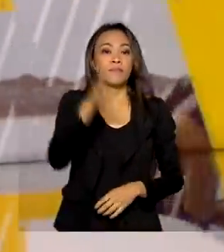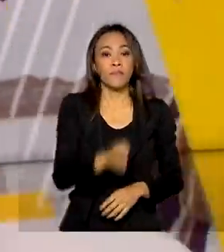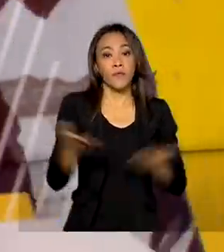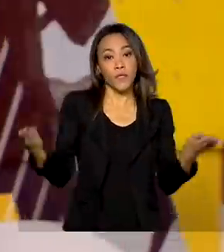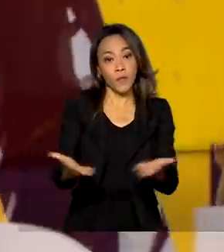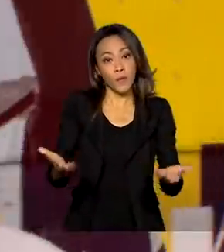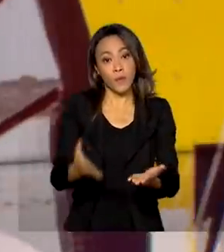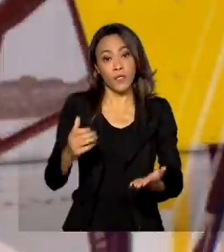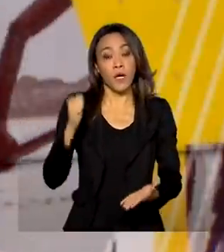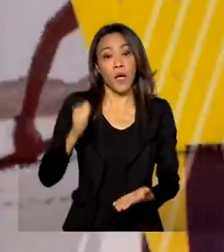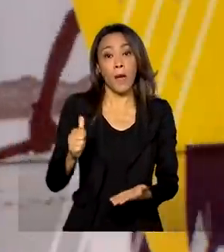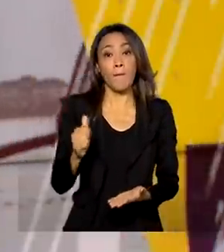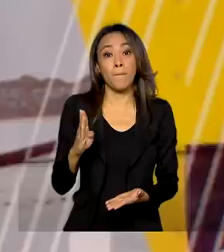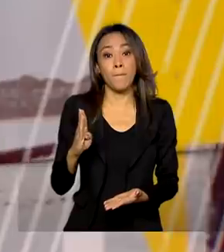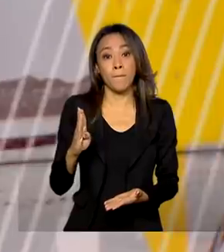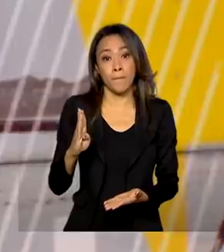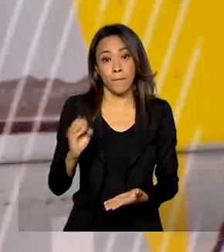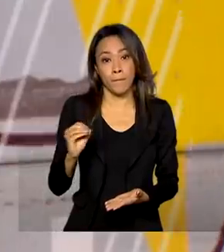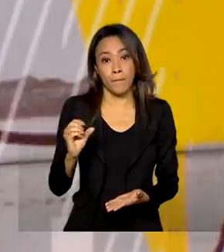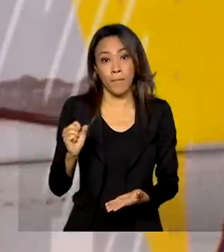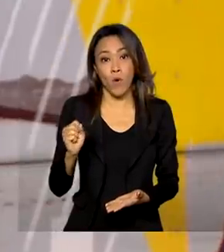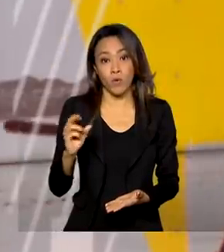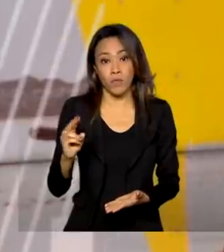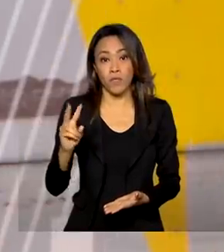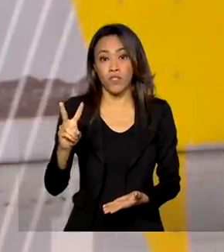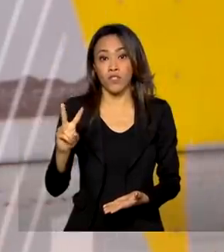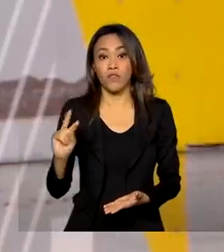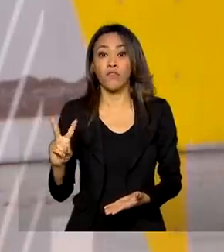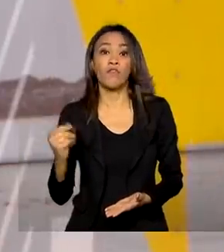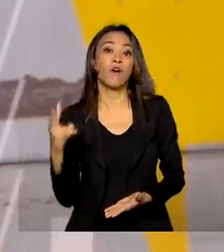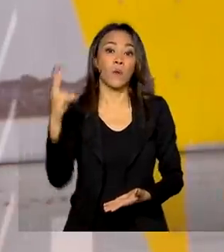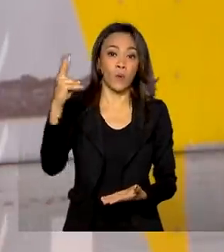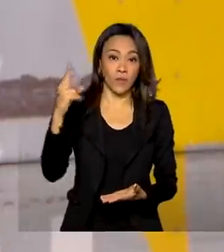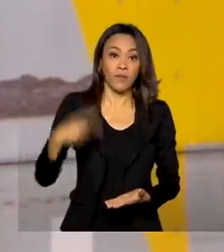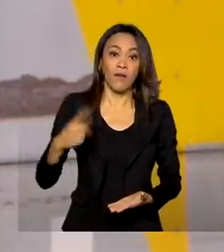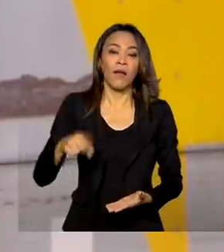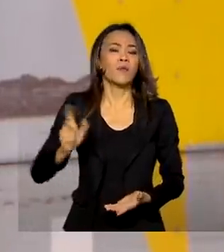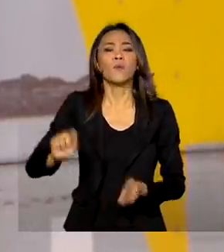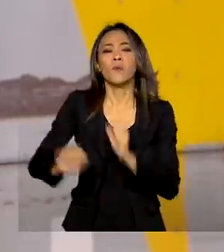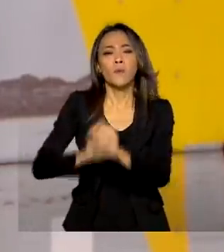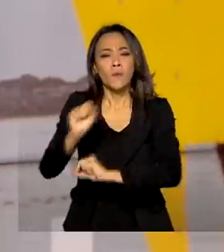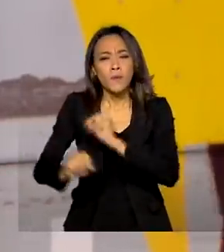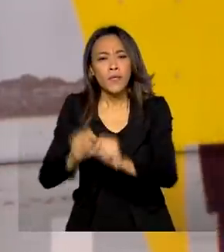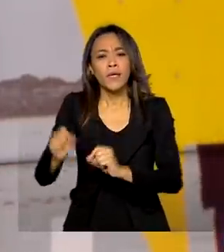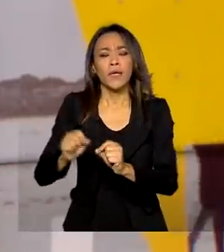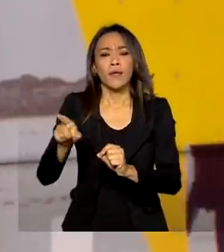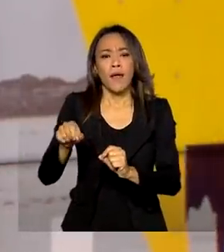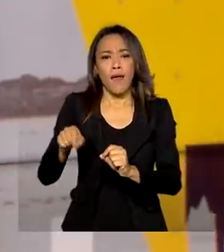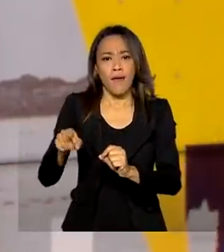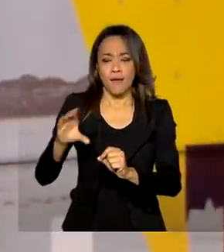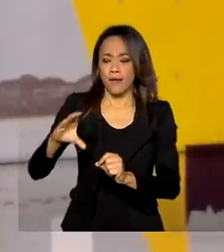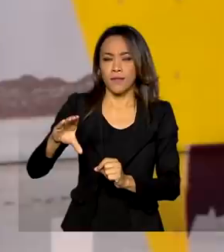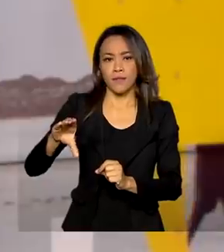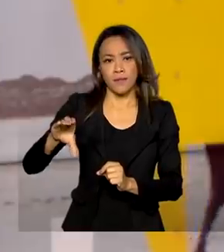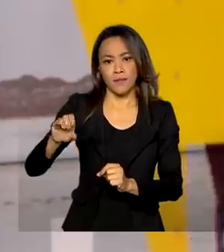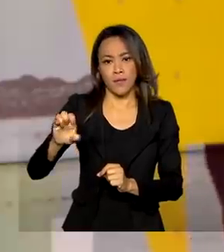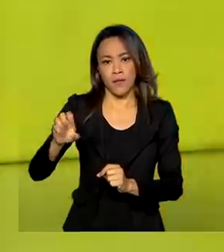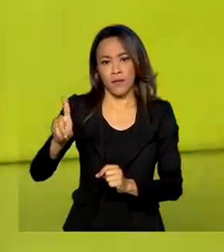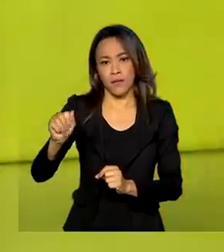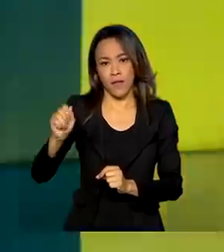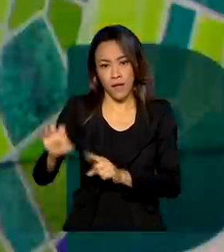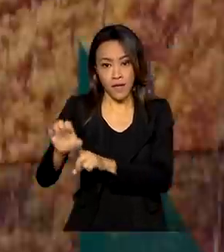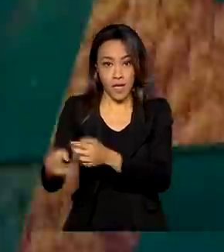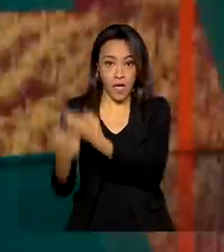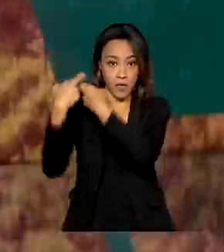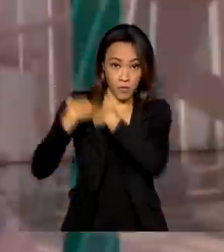Valores faz o leilão de concessão da CEDAI. A Companhia Estadual de Águas e Esgoto do Rio de Janeiro é responsável pela distribuição de água